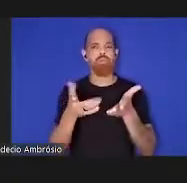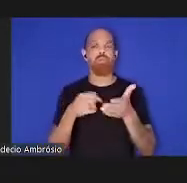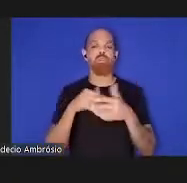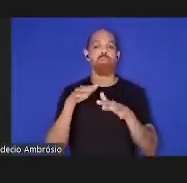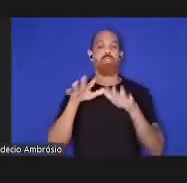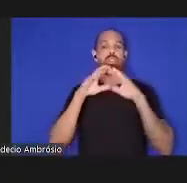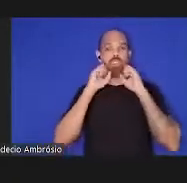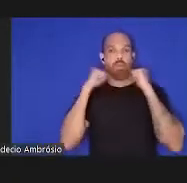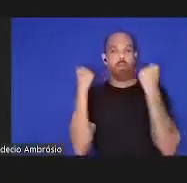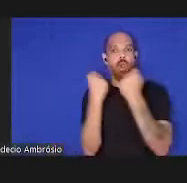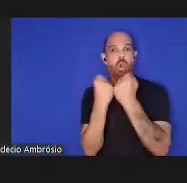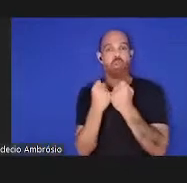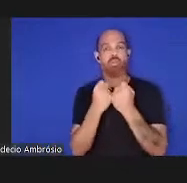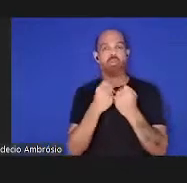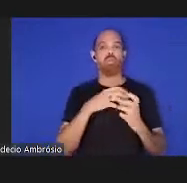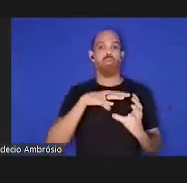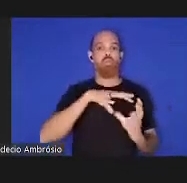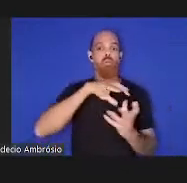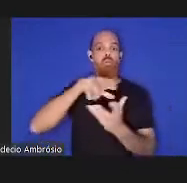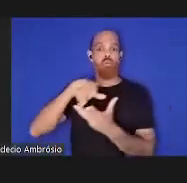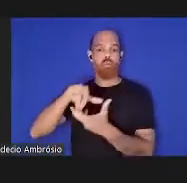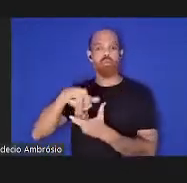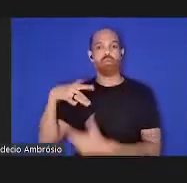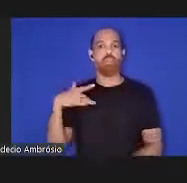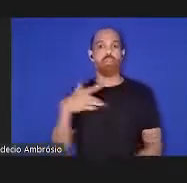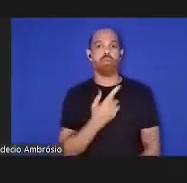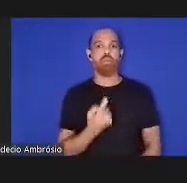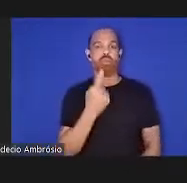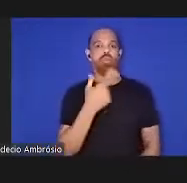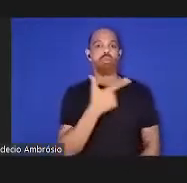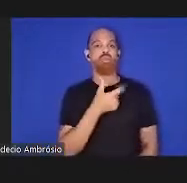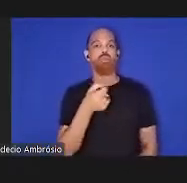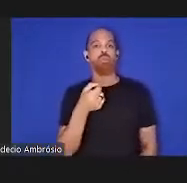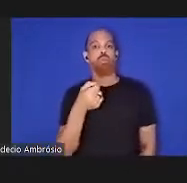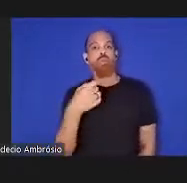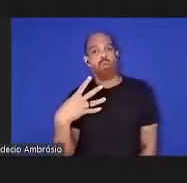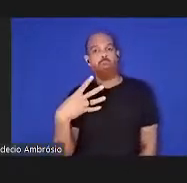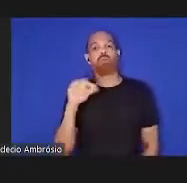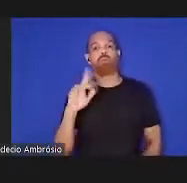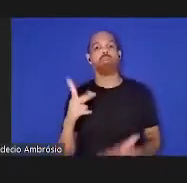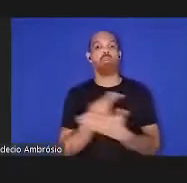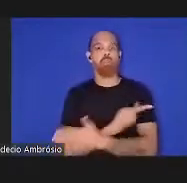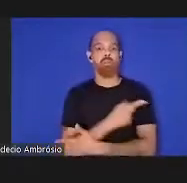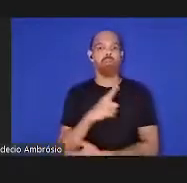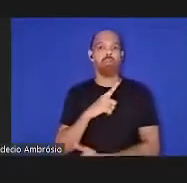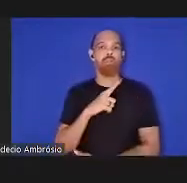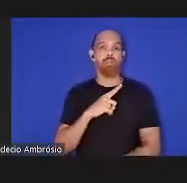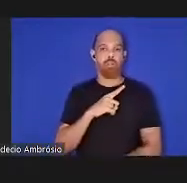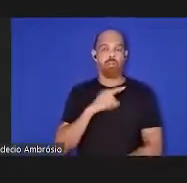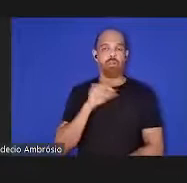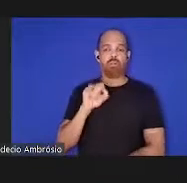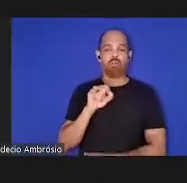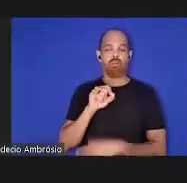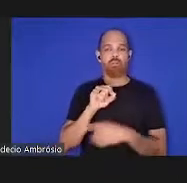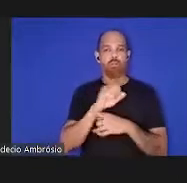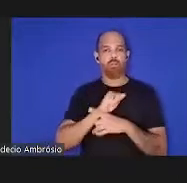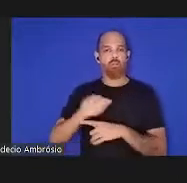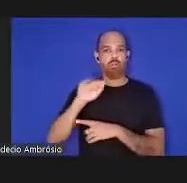O Mundo Saúde Única em 2004 realizado pela Wildlife Conservation Society